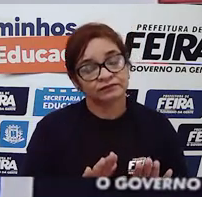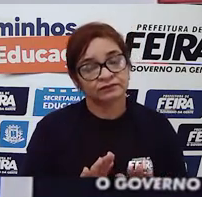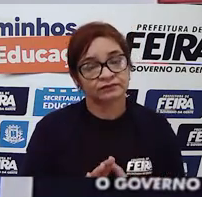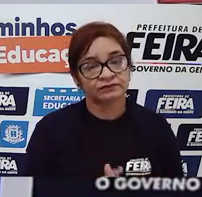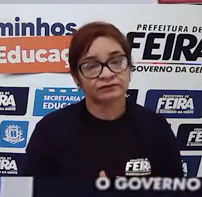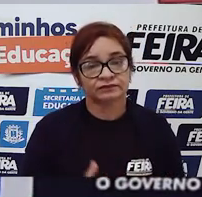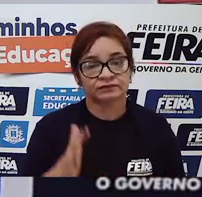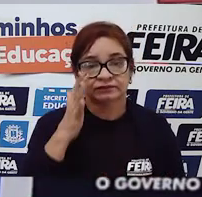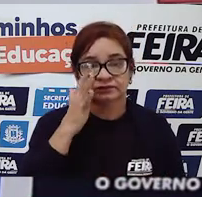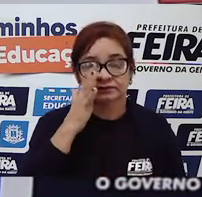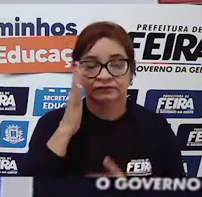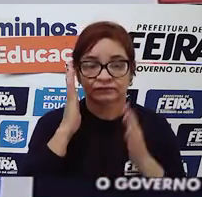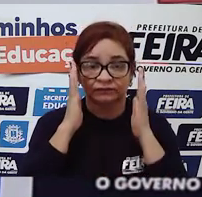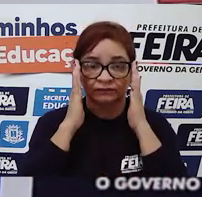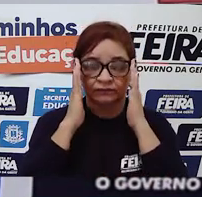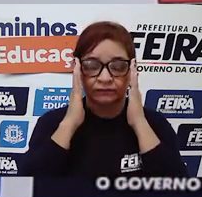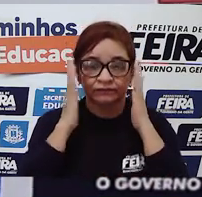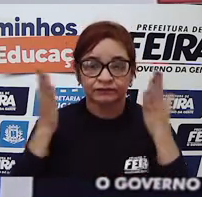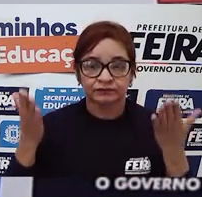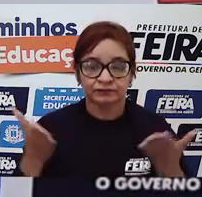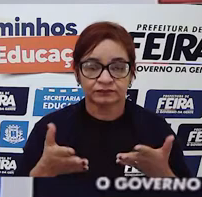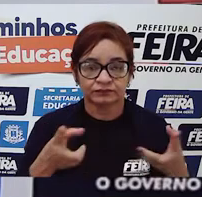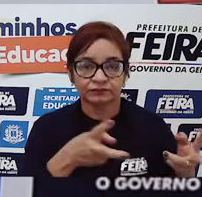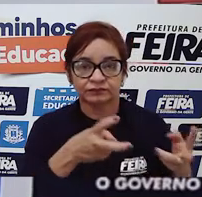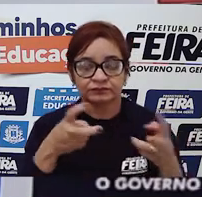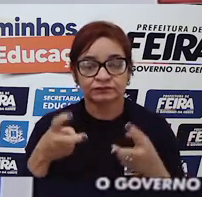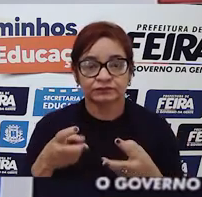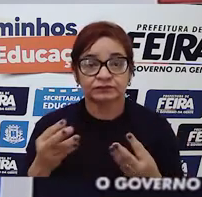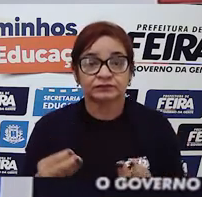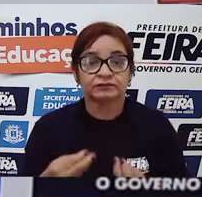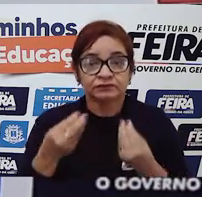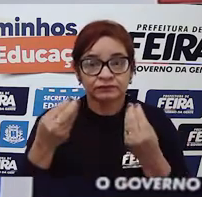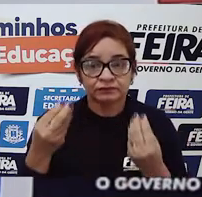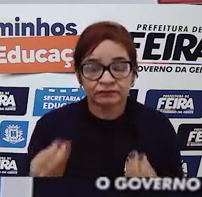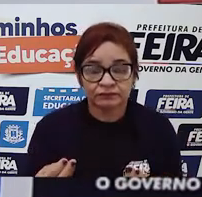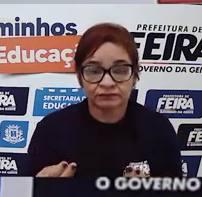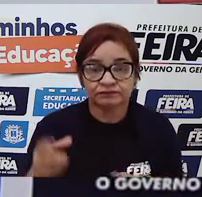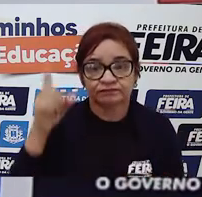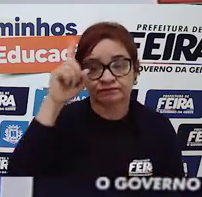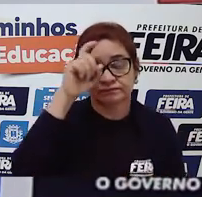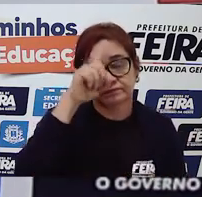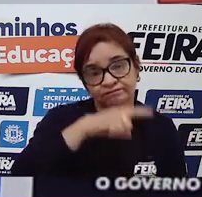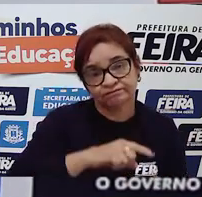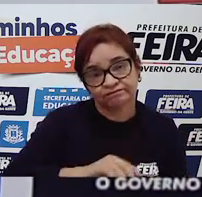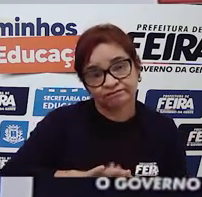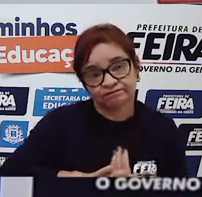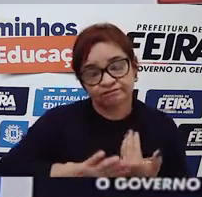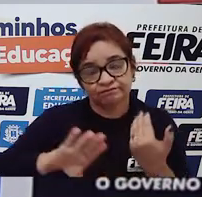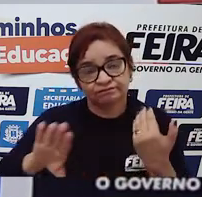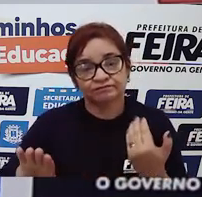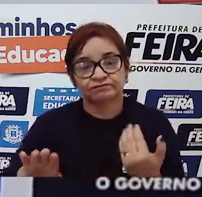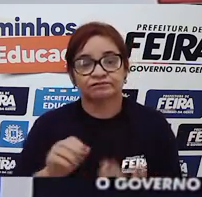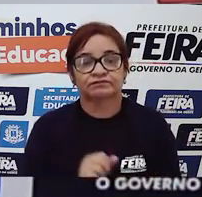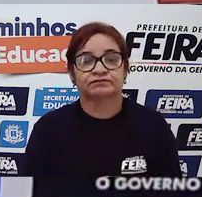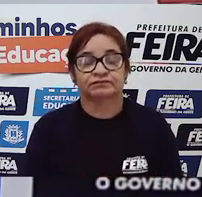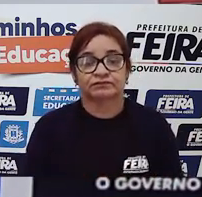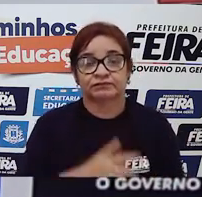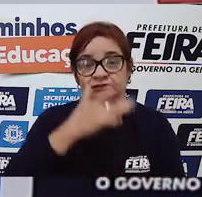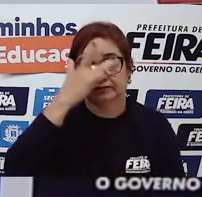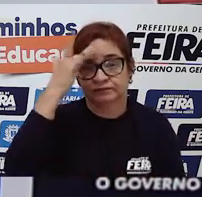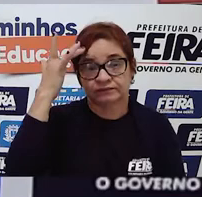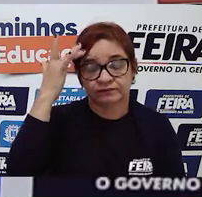atenção. Então, hoje a gente percebe o quanto é difícil ficar afastado do convívio social